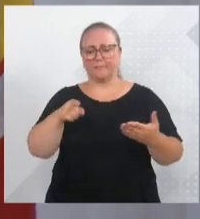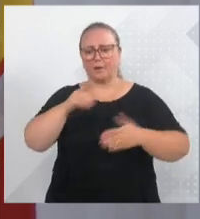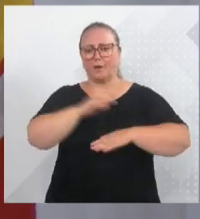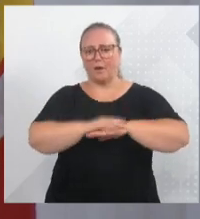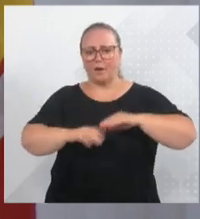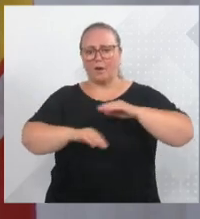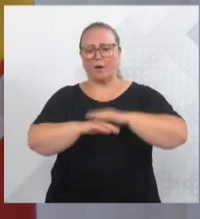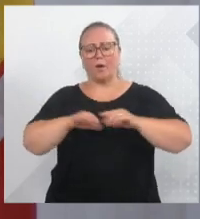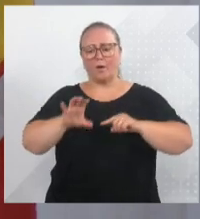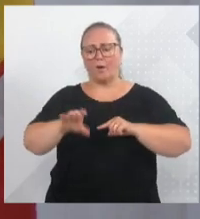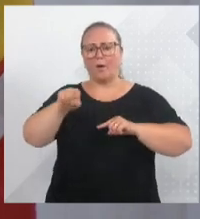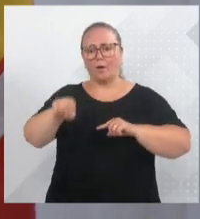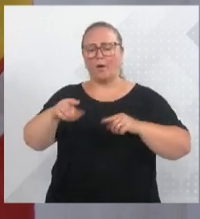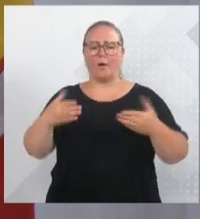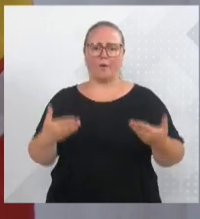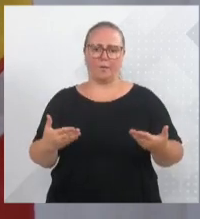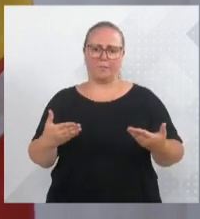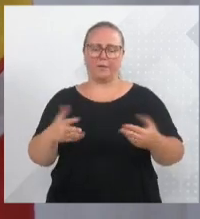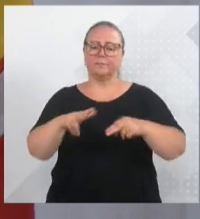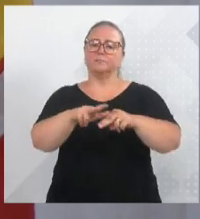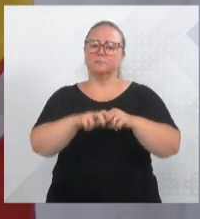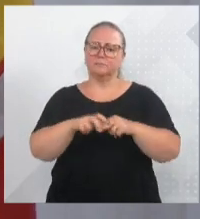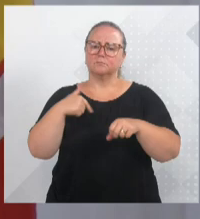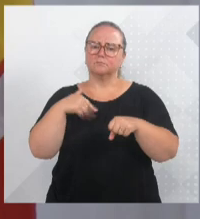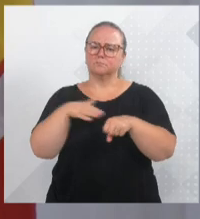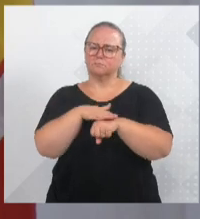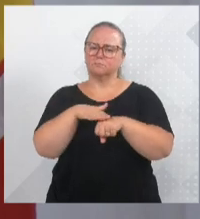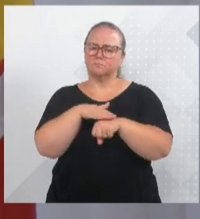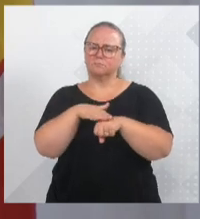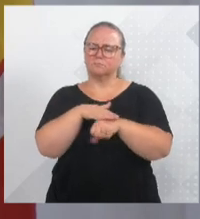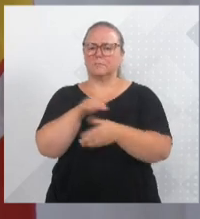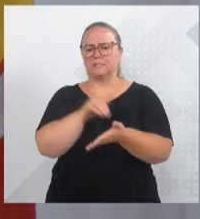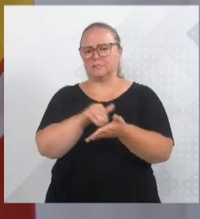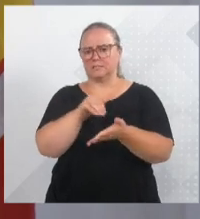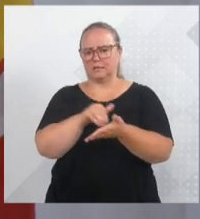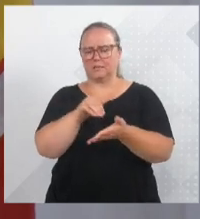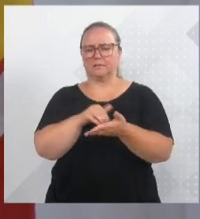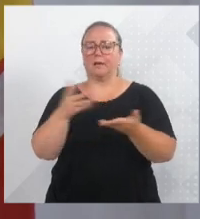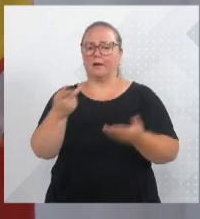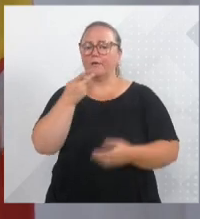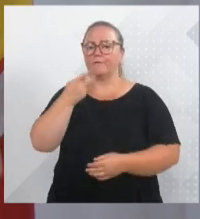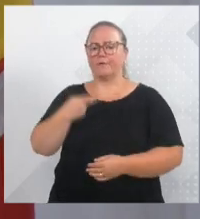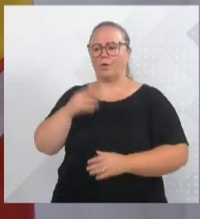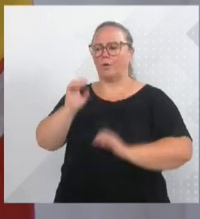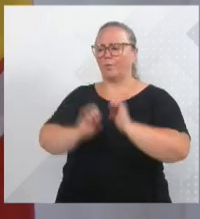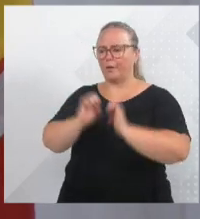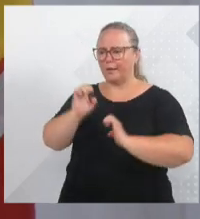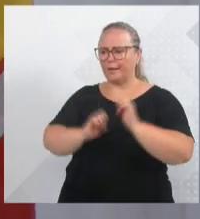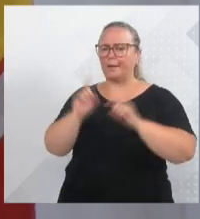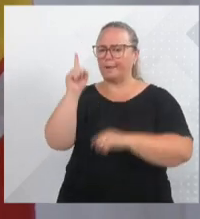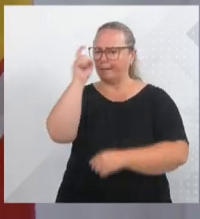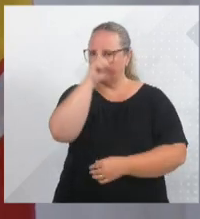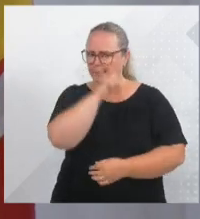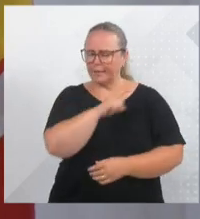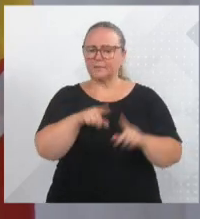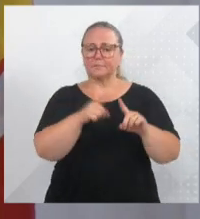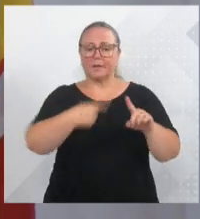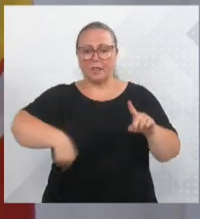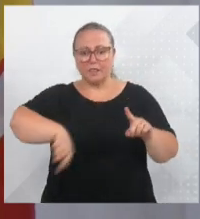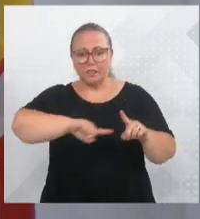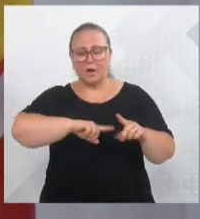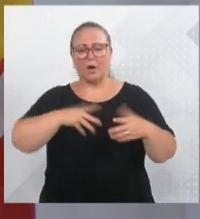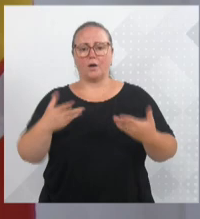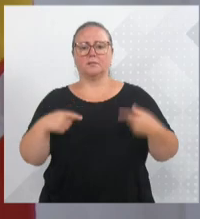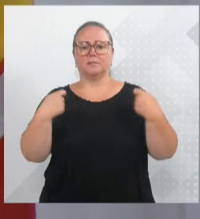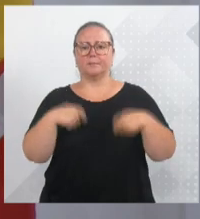forma. Então, líder do governo, conversei com o secretário, que disse que a empresa está com dificuldade, mas nós aqui, enquanto vereadores, precisamos,